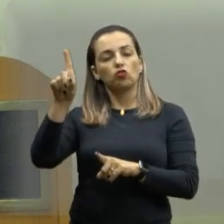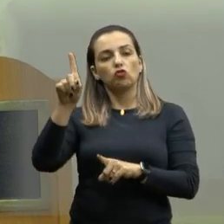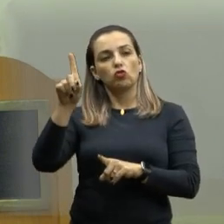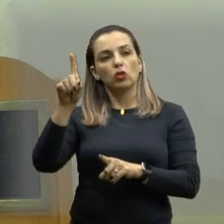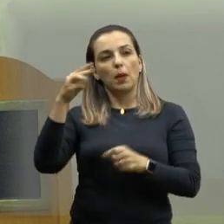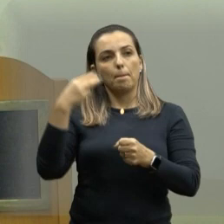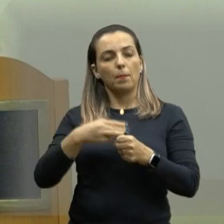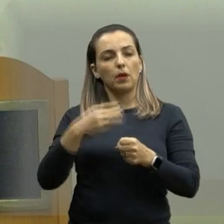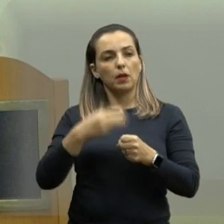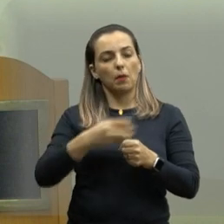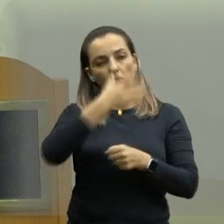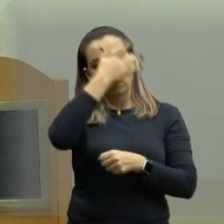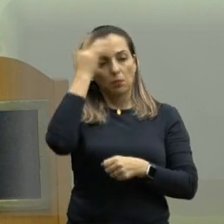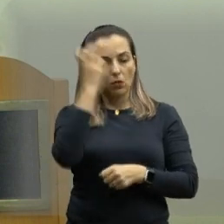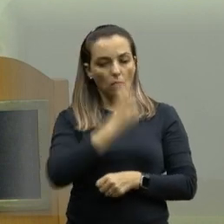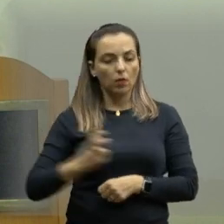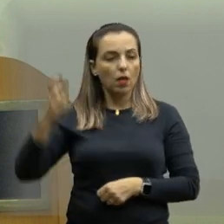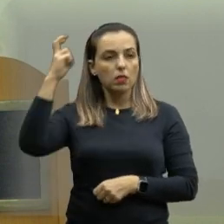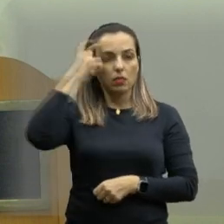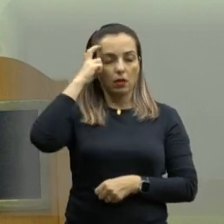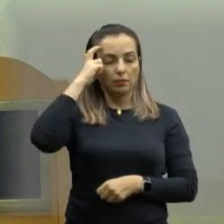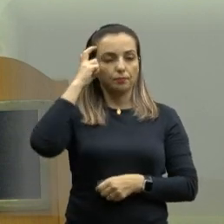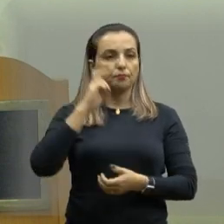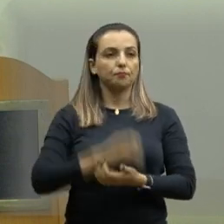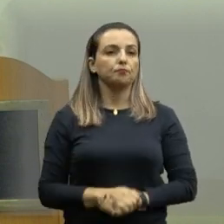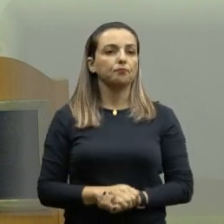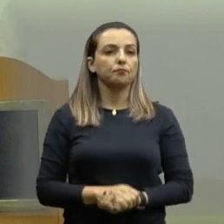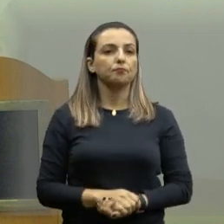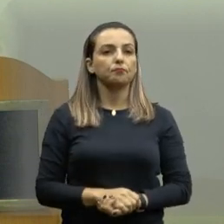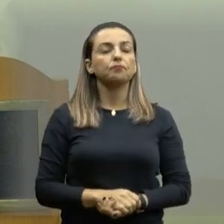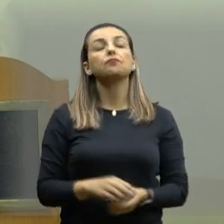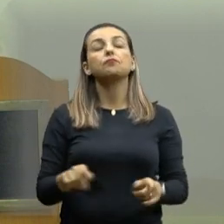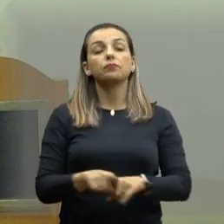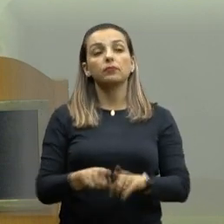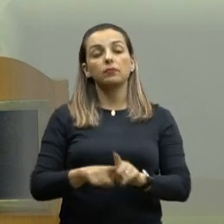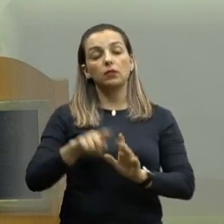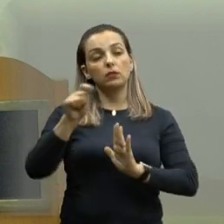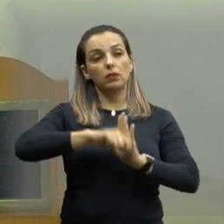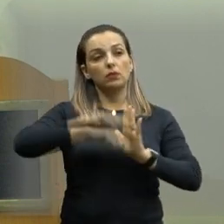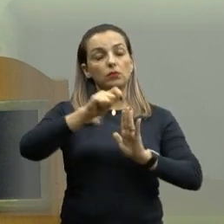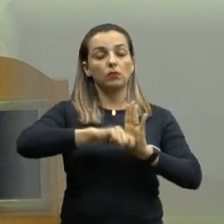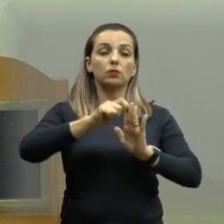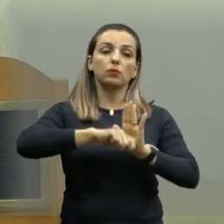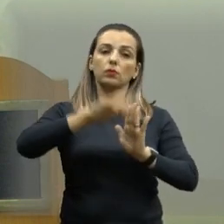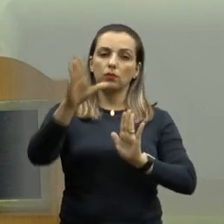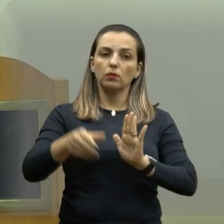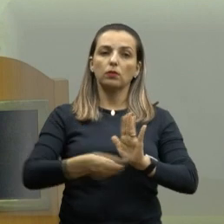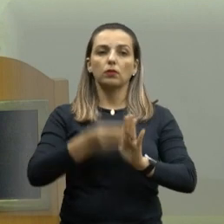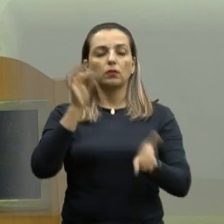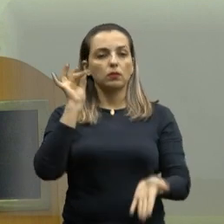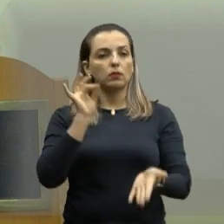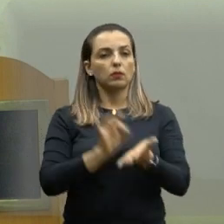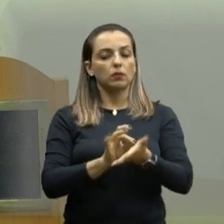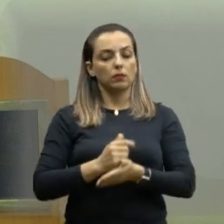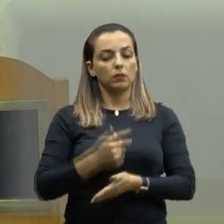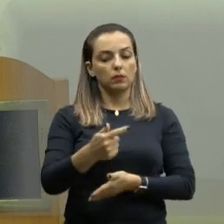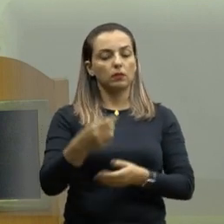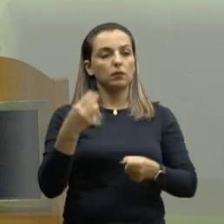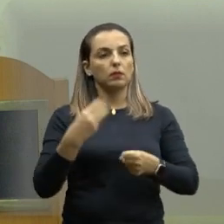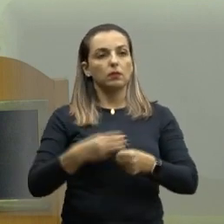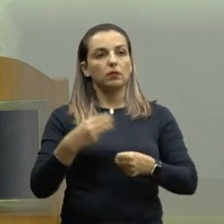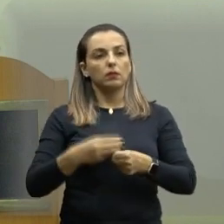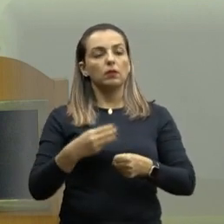Altas Habilidades e Superdotação. Também incluímos no calendário oficial a Semana Municipal de Poesia,